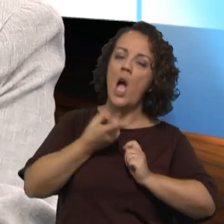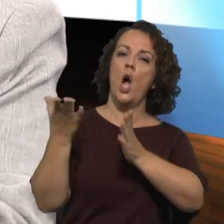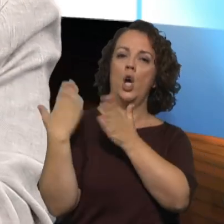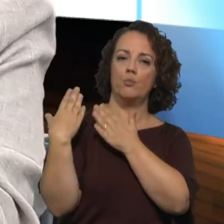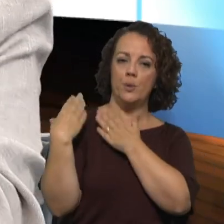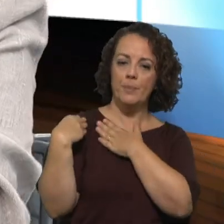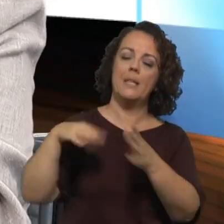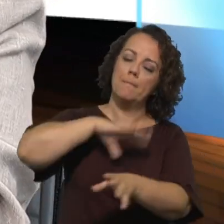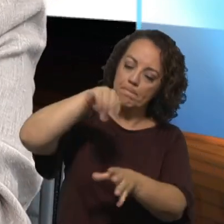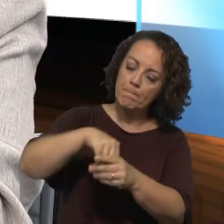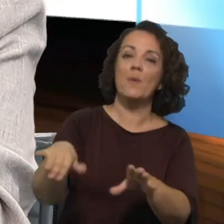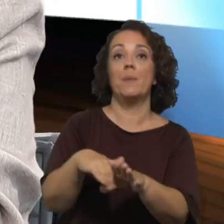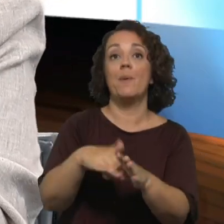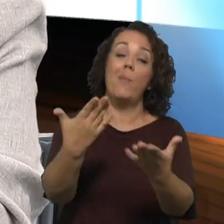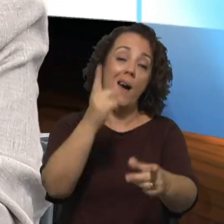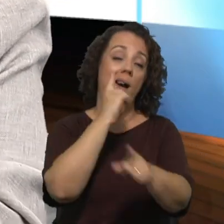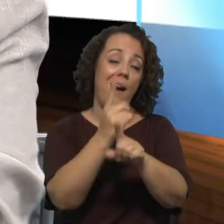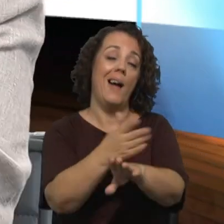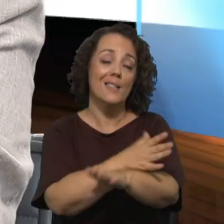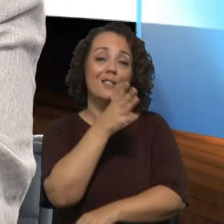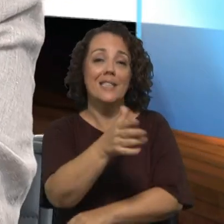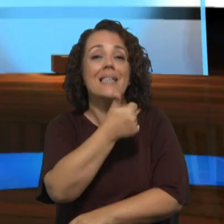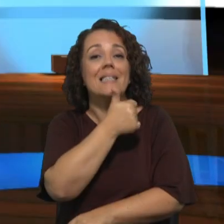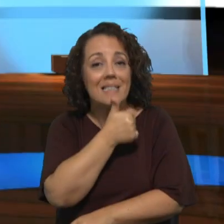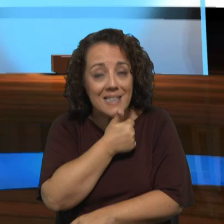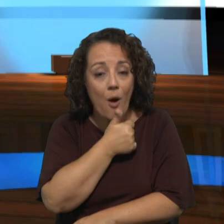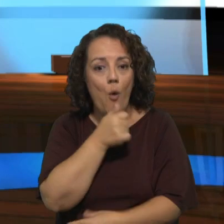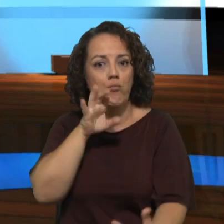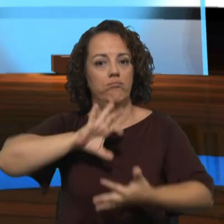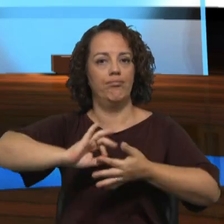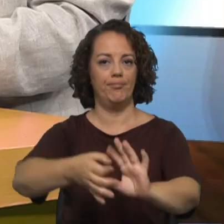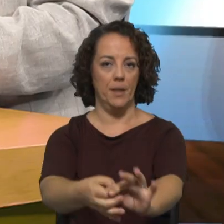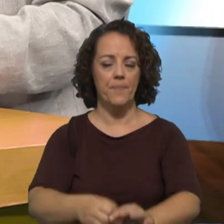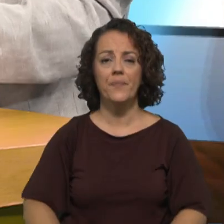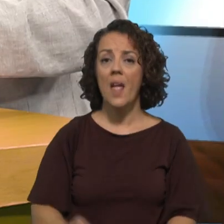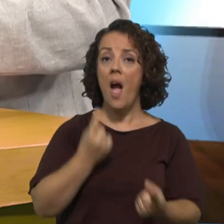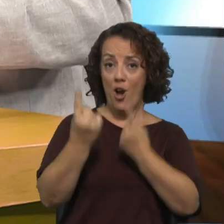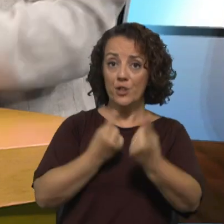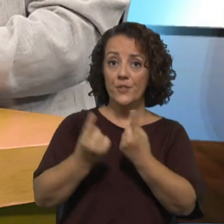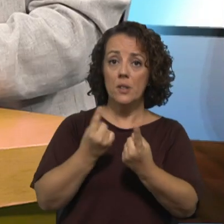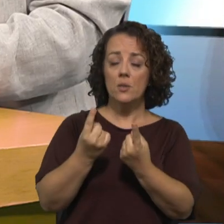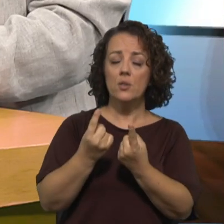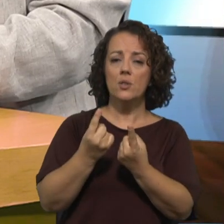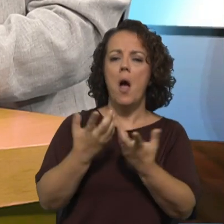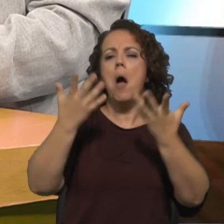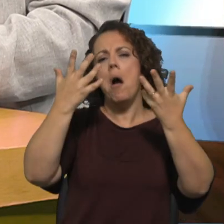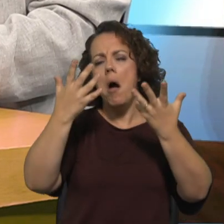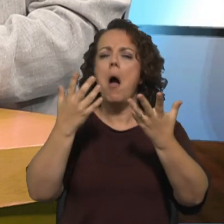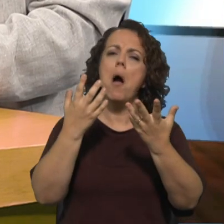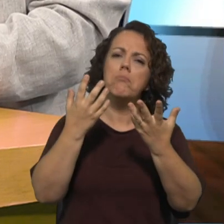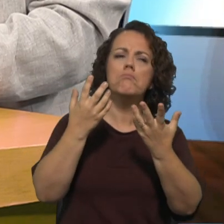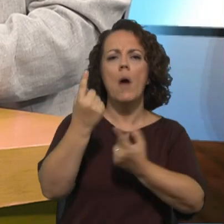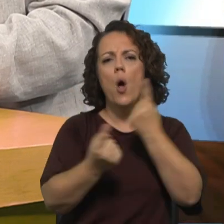lá está voltando a questão das decisões nas decisões que são tomadas muitas vezes o que é feito é há até organismos